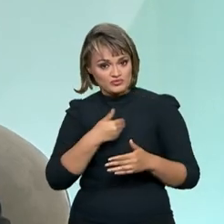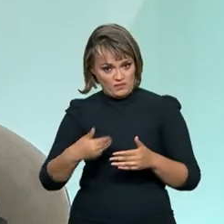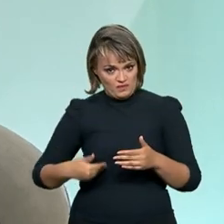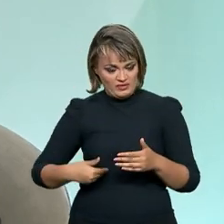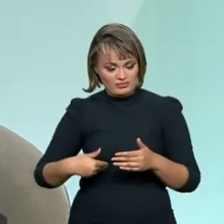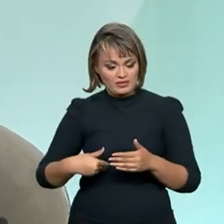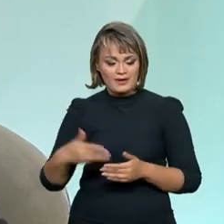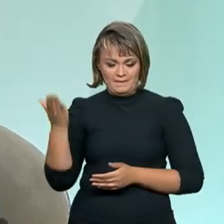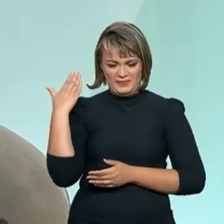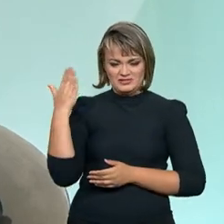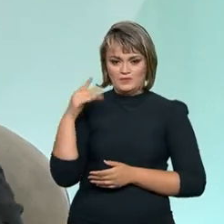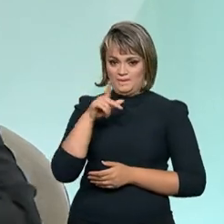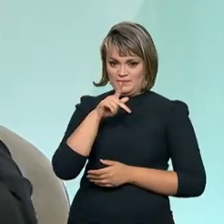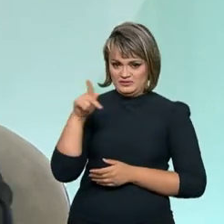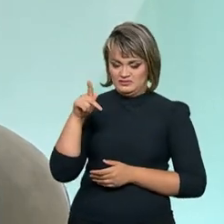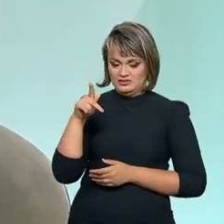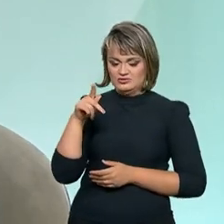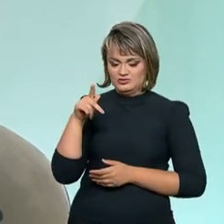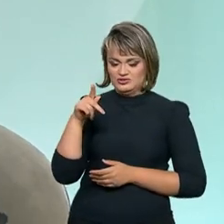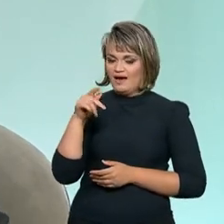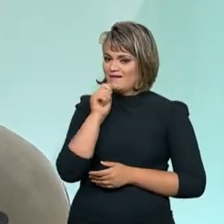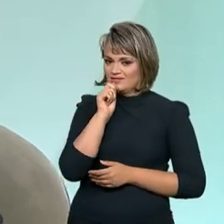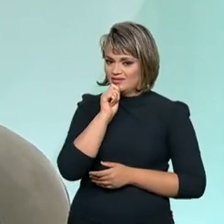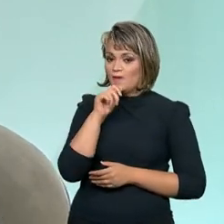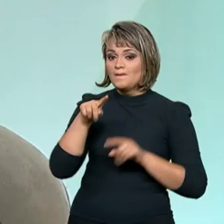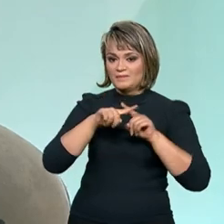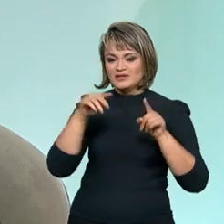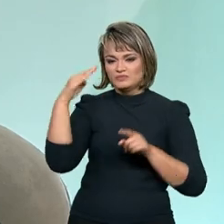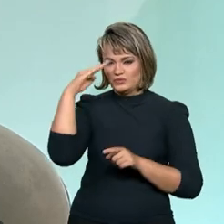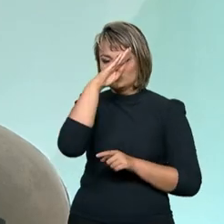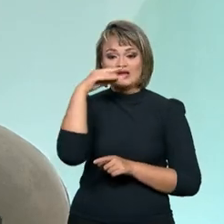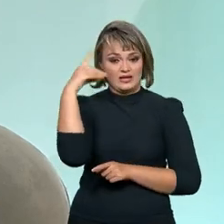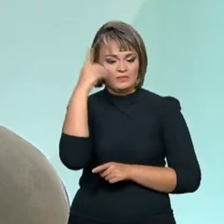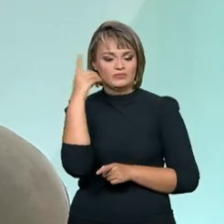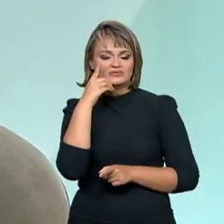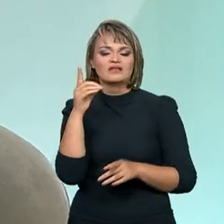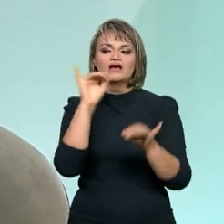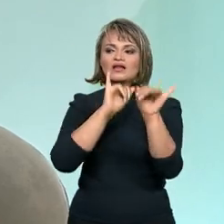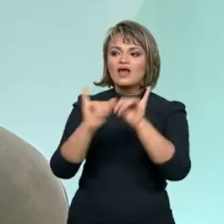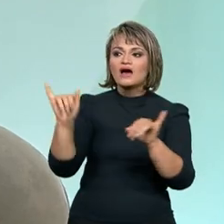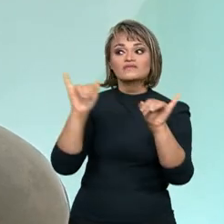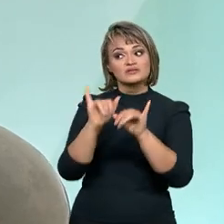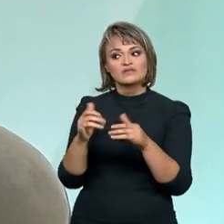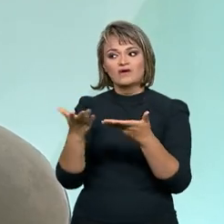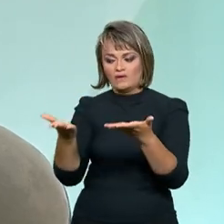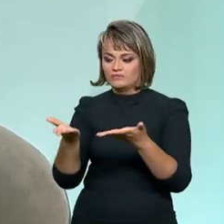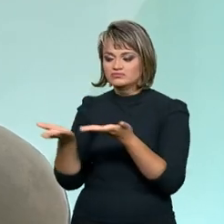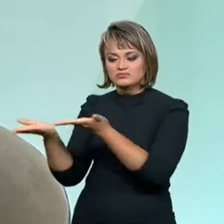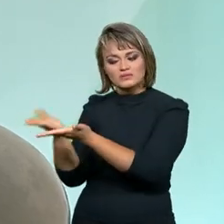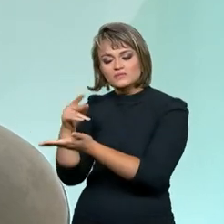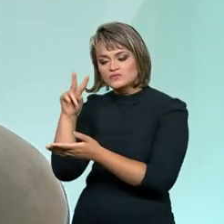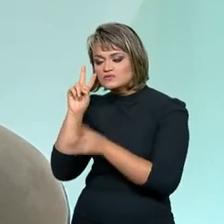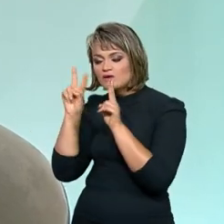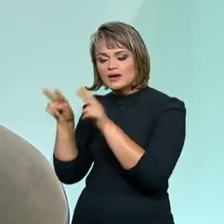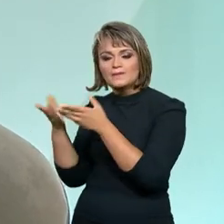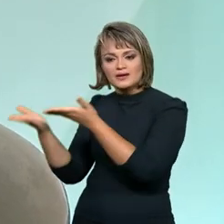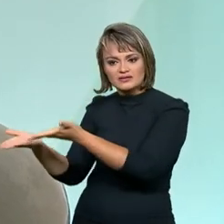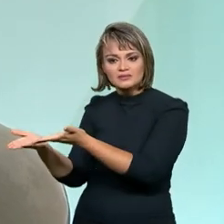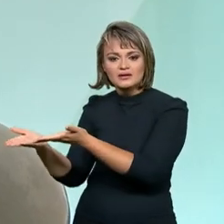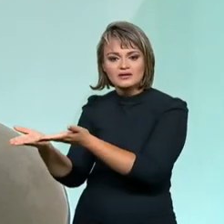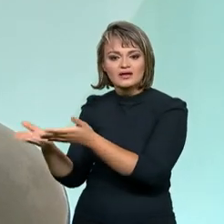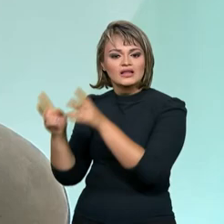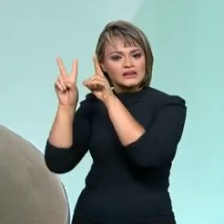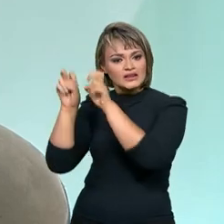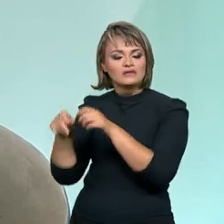candidato Jair Bolsonaro, que promovia esse novo olhar, trouxe para o programa de governo, na centralidade da